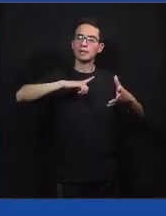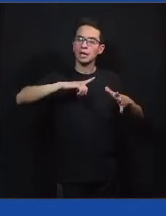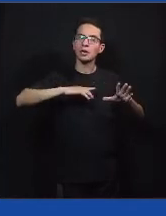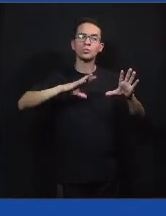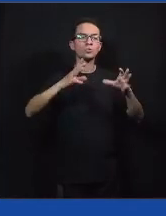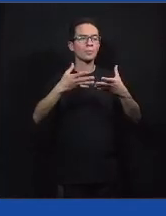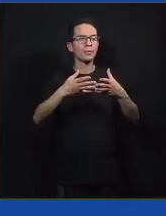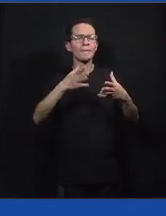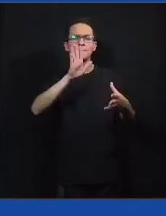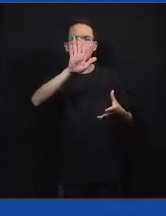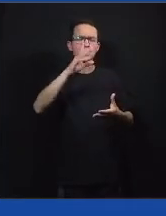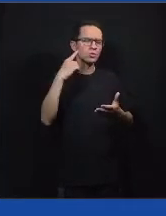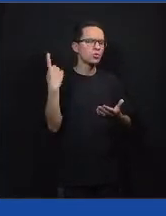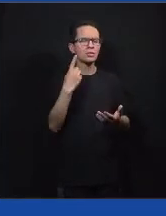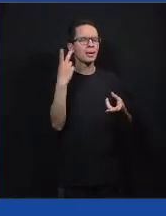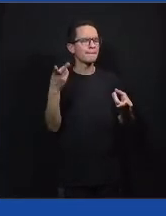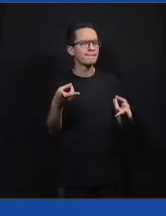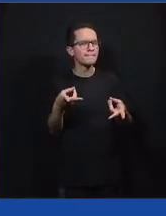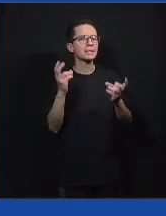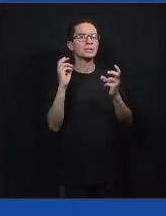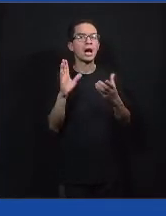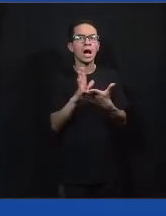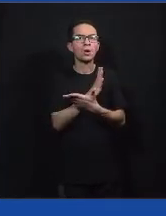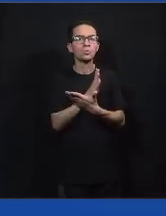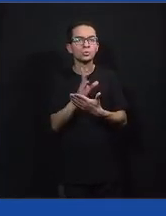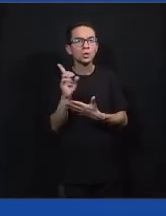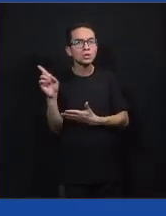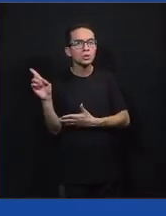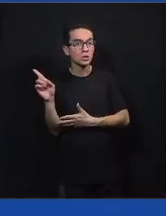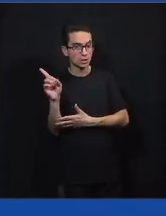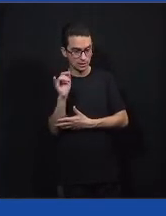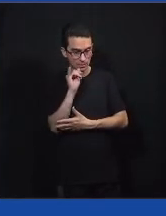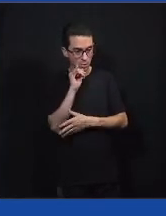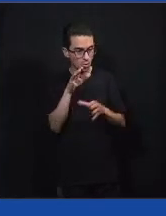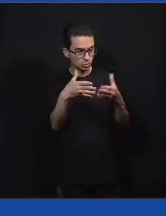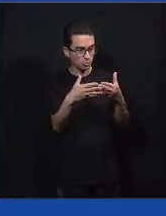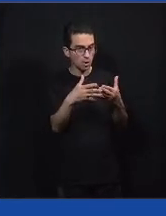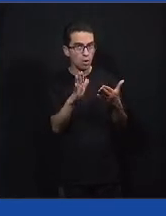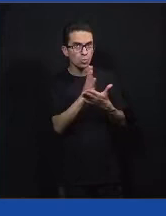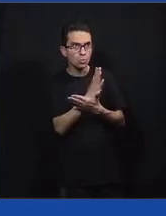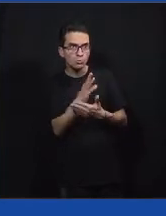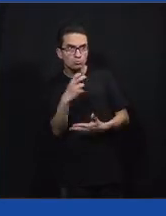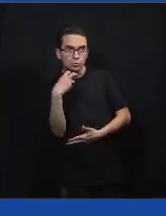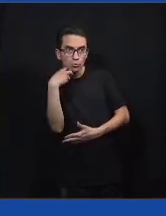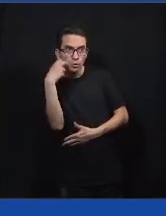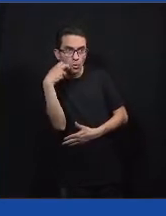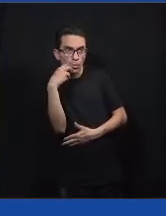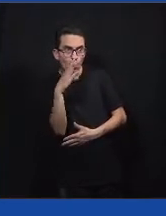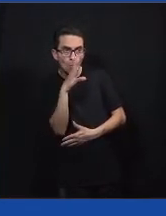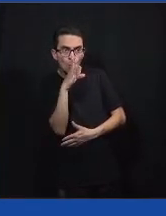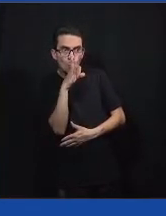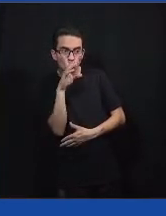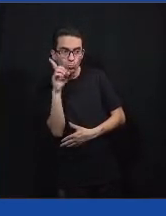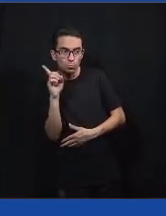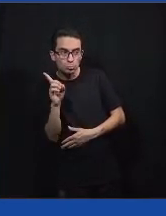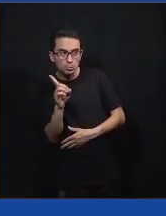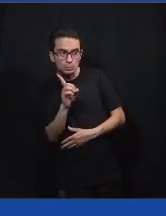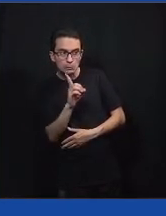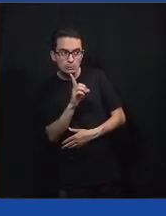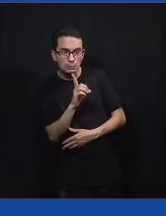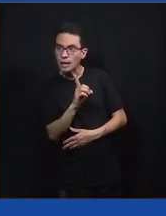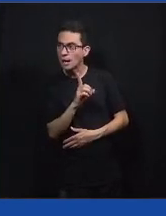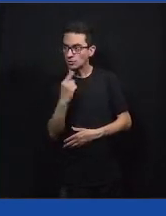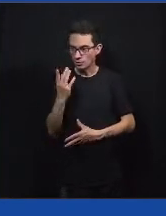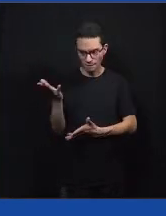que a gente percebeu, que teve um pessoal que chegou muito tímido no grupo, né? Não colocava uma opinião, não falava nada. E aí, a gente foi empurrando,